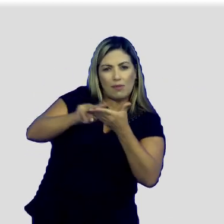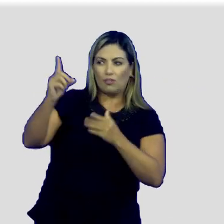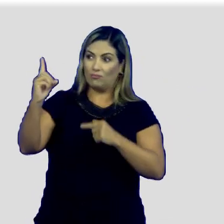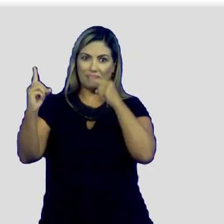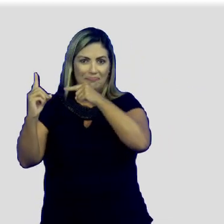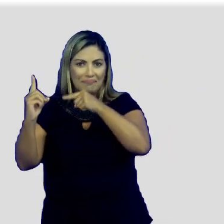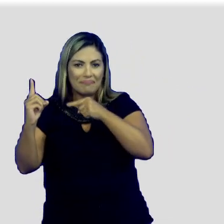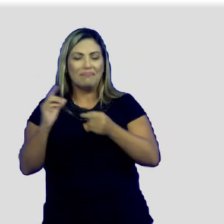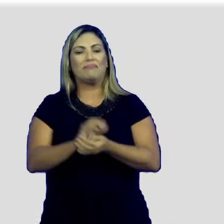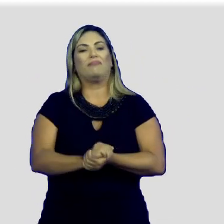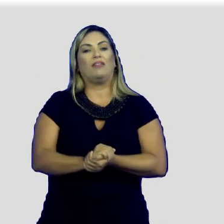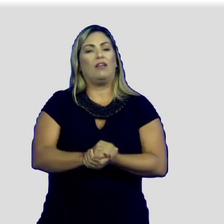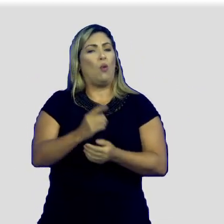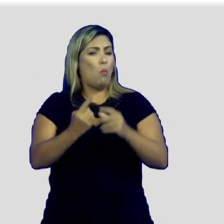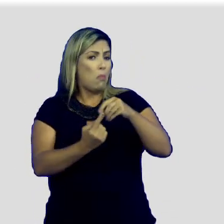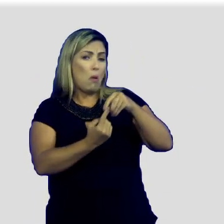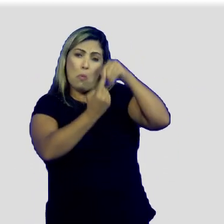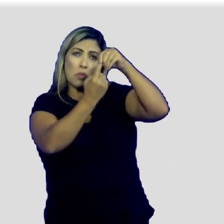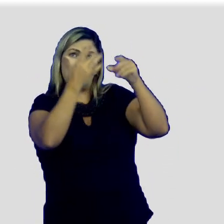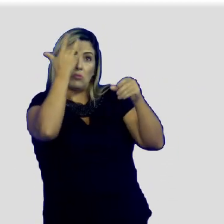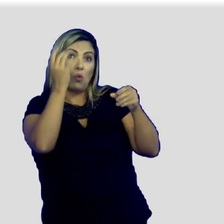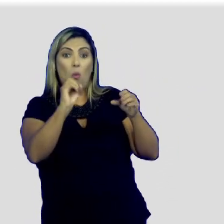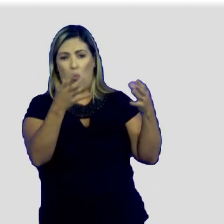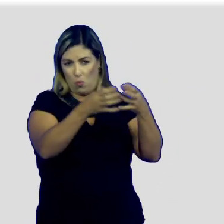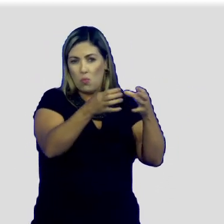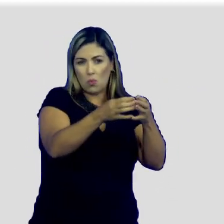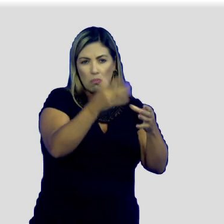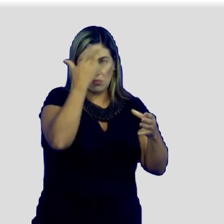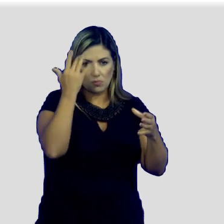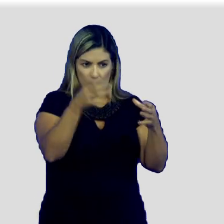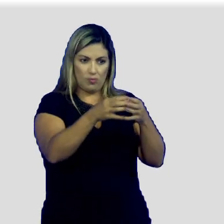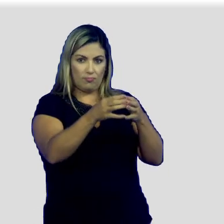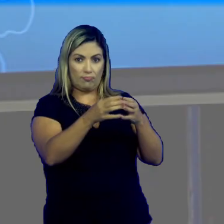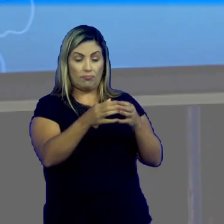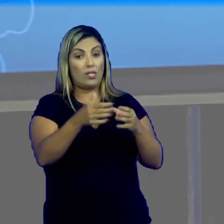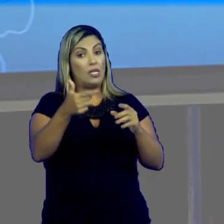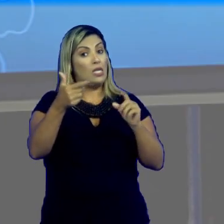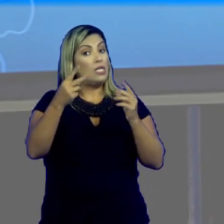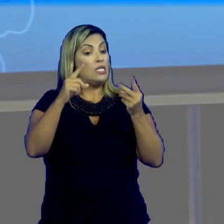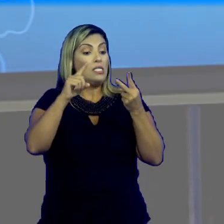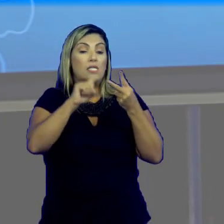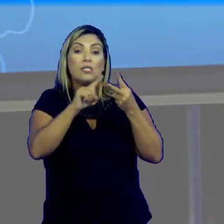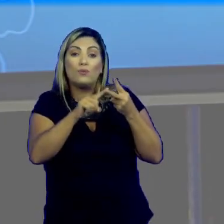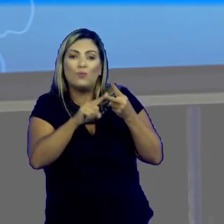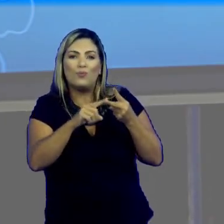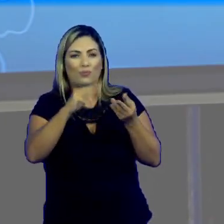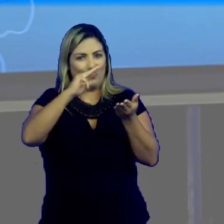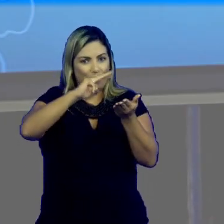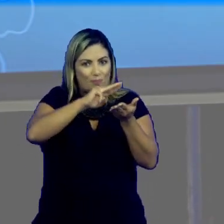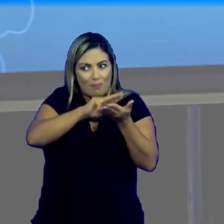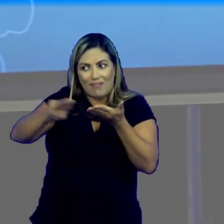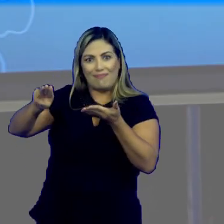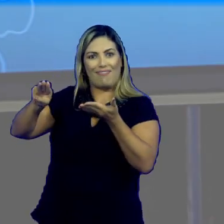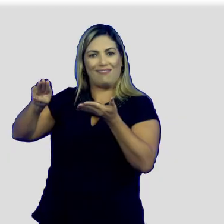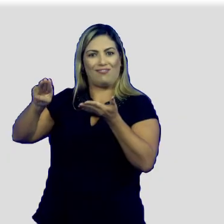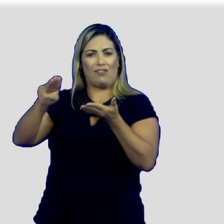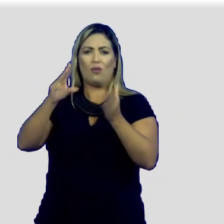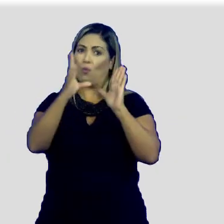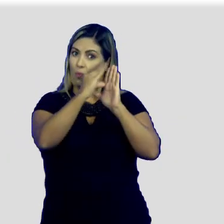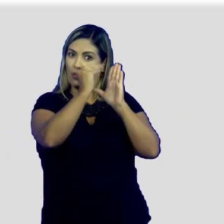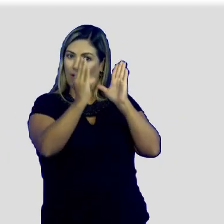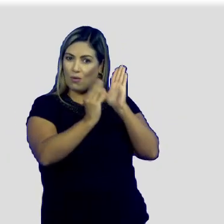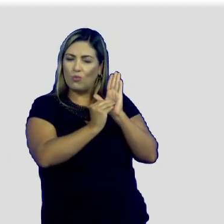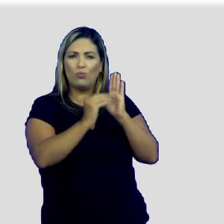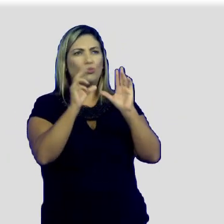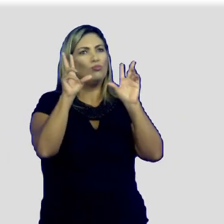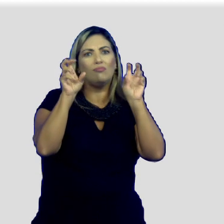mensagem. Pode ser uma única pessoa ou pode ser um grupo de pessoas. O segundo elemento, a mensagem, é o